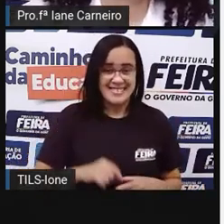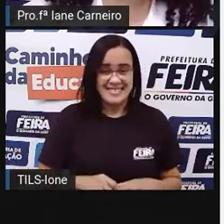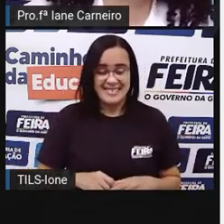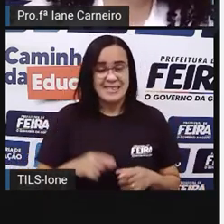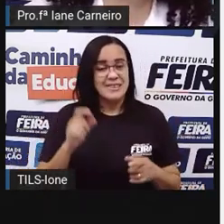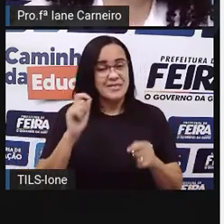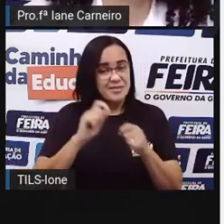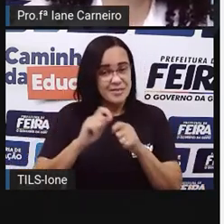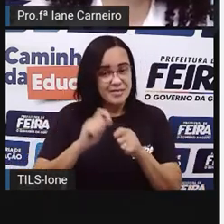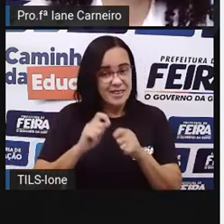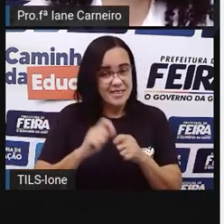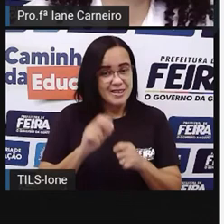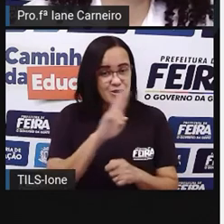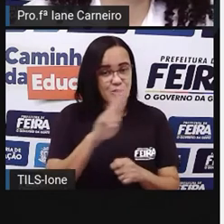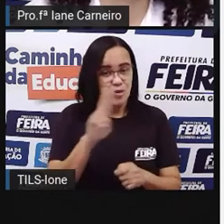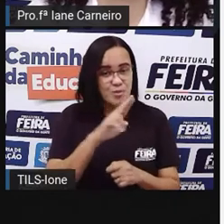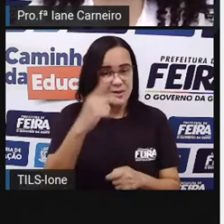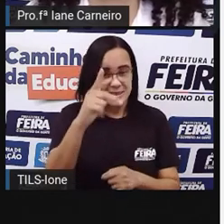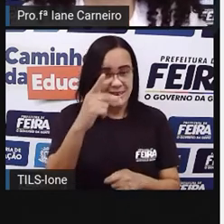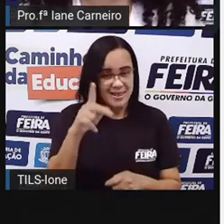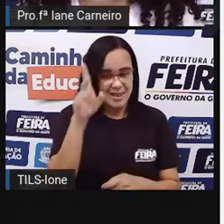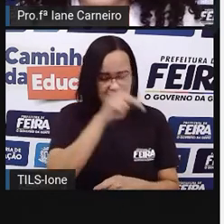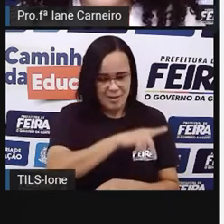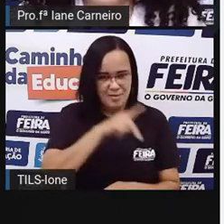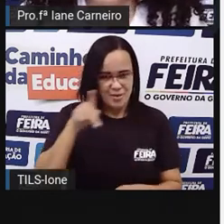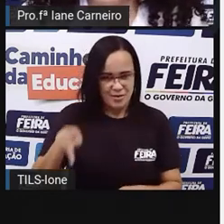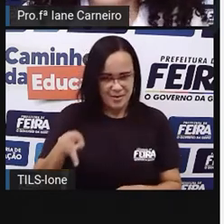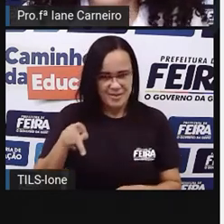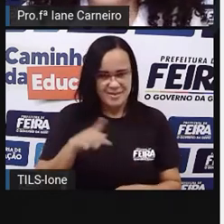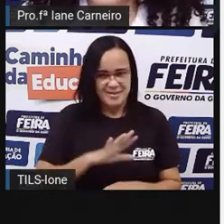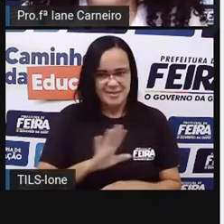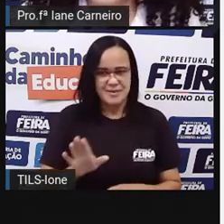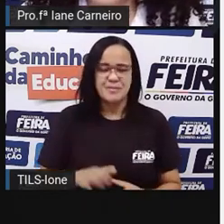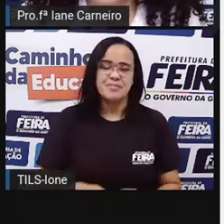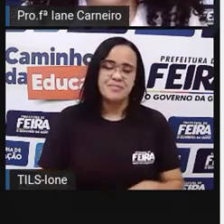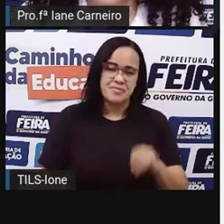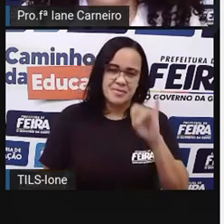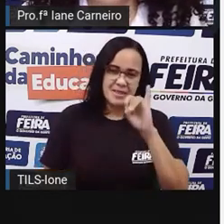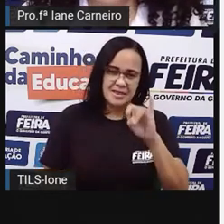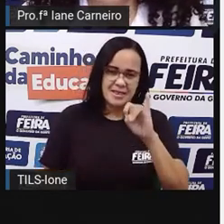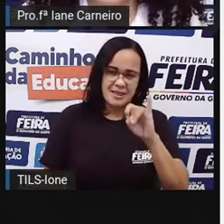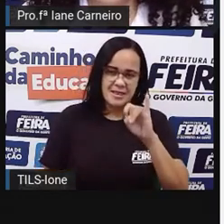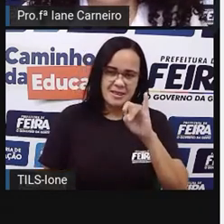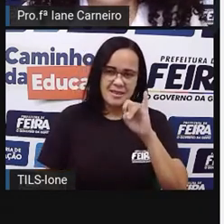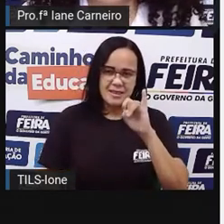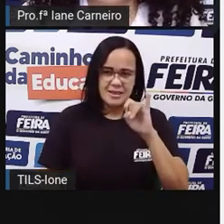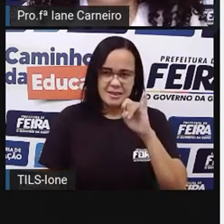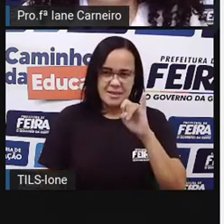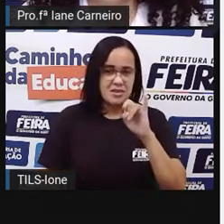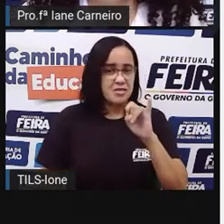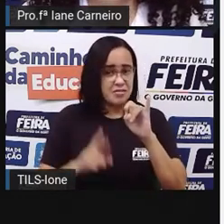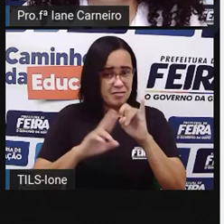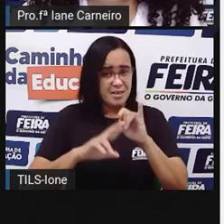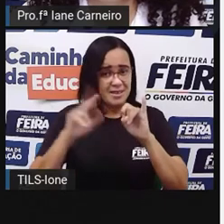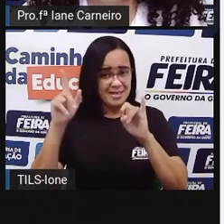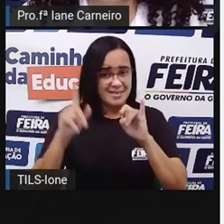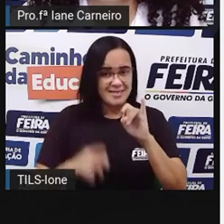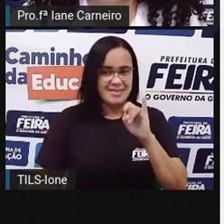Deixa eu trocar aqui a cor agora. Vou botar azulzinho. Pronto. A letra I. Cadê a letra I? Olha como está diferente essa letra I, ó.